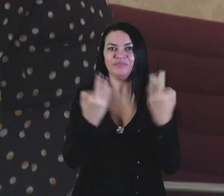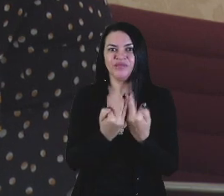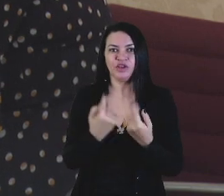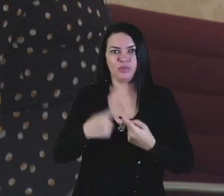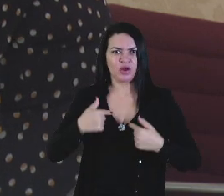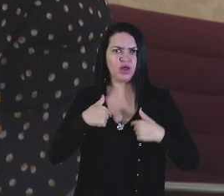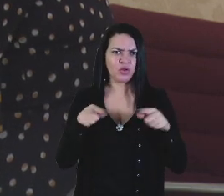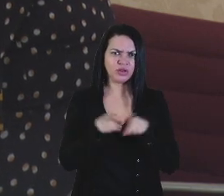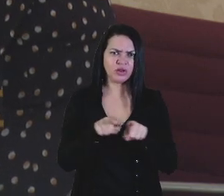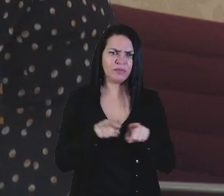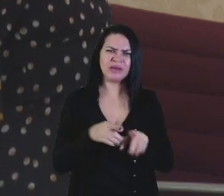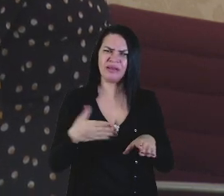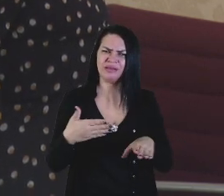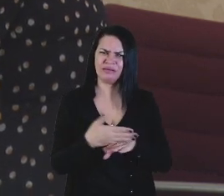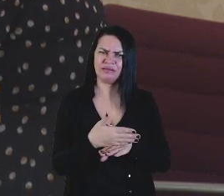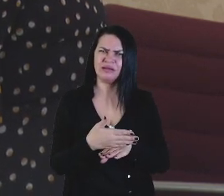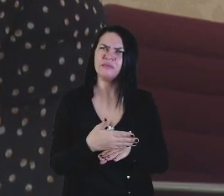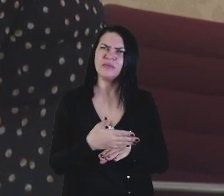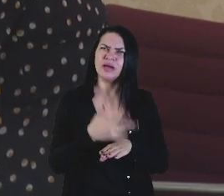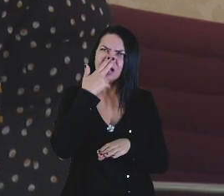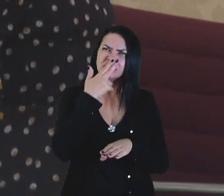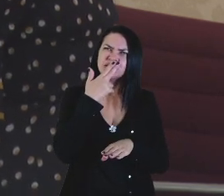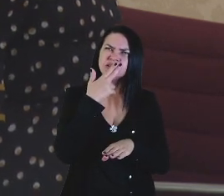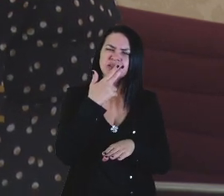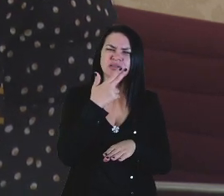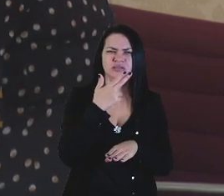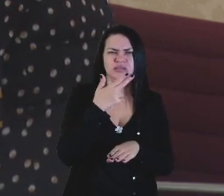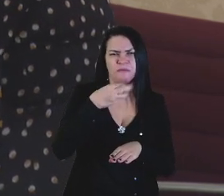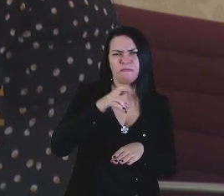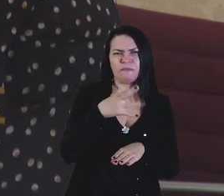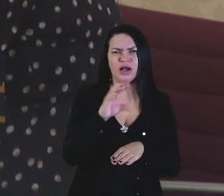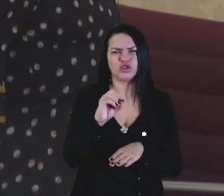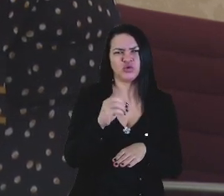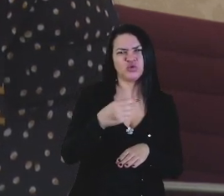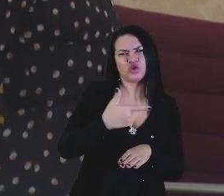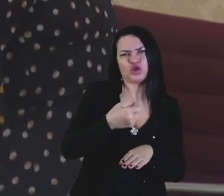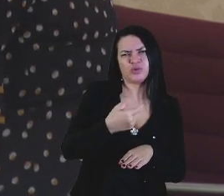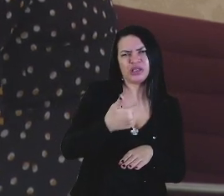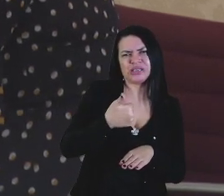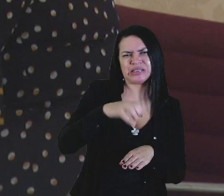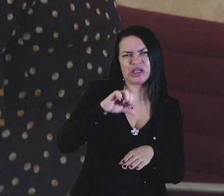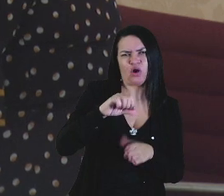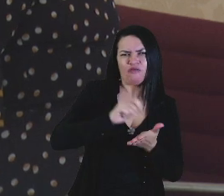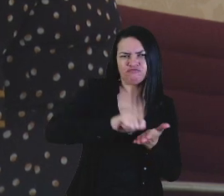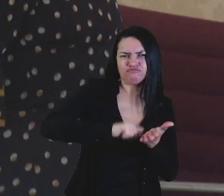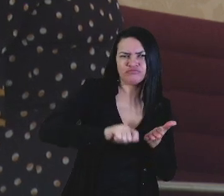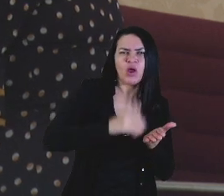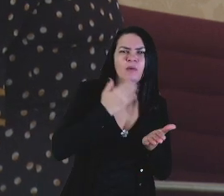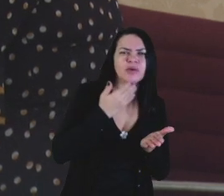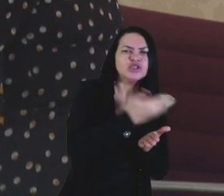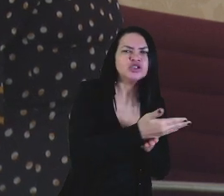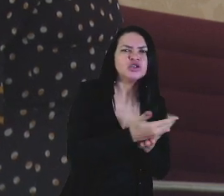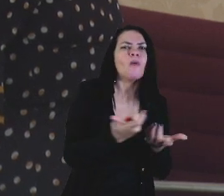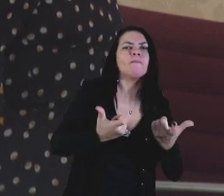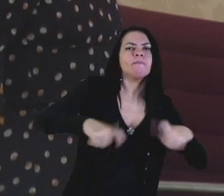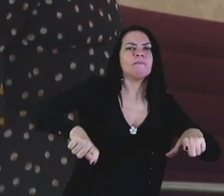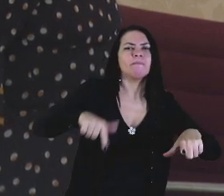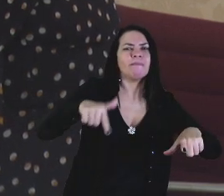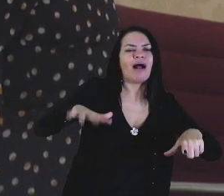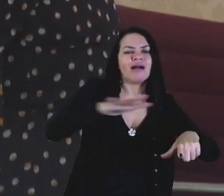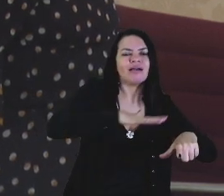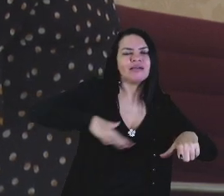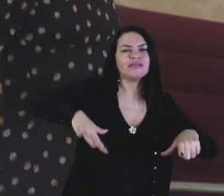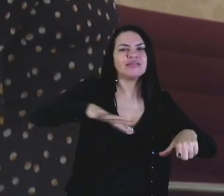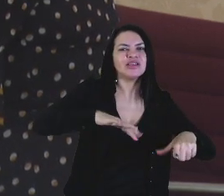também entrei em março de 2019, pedindo um Parque de Esportes para Caxias. E sei que